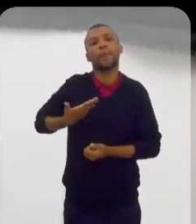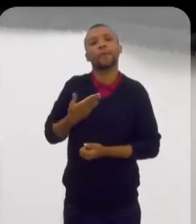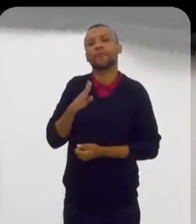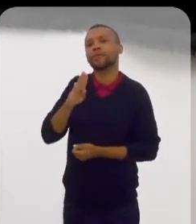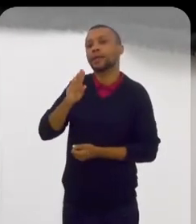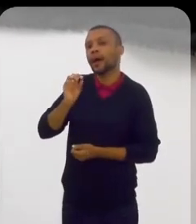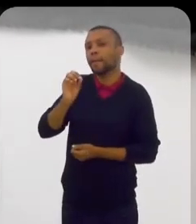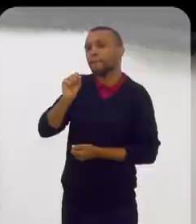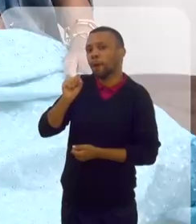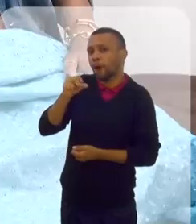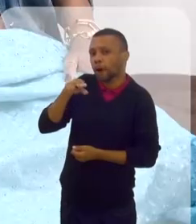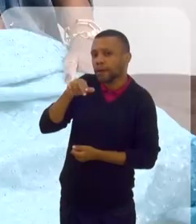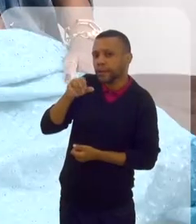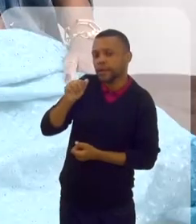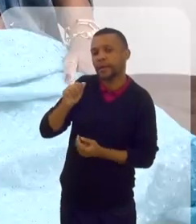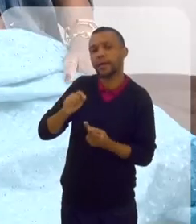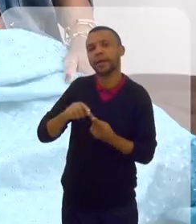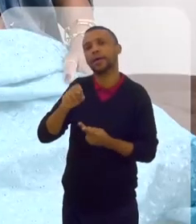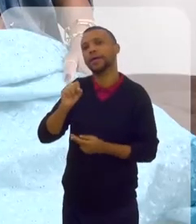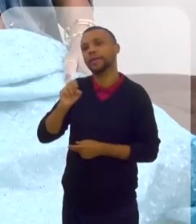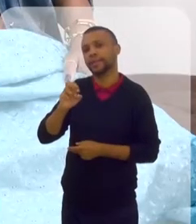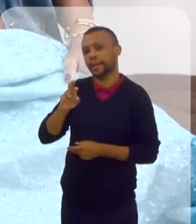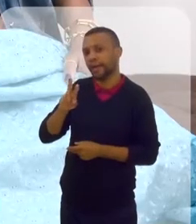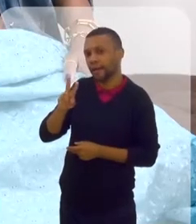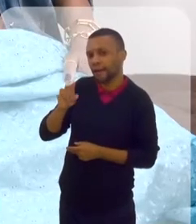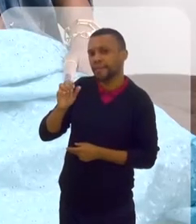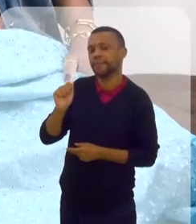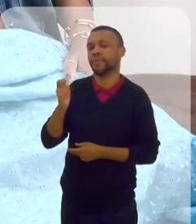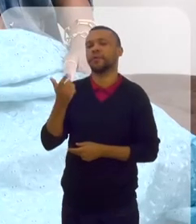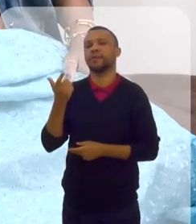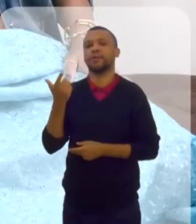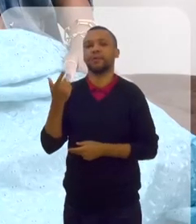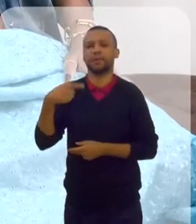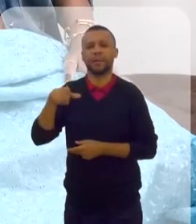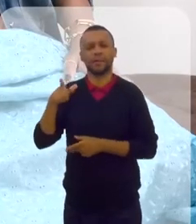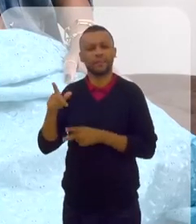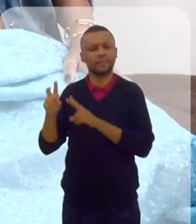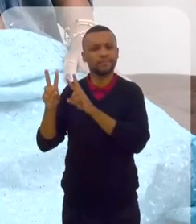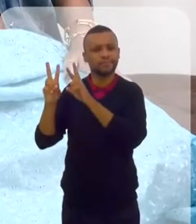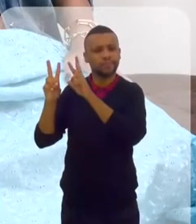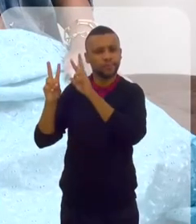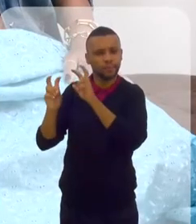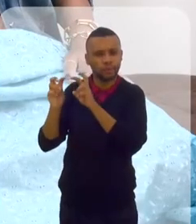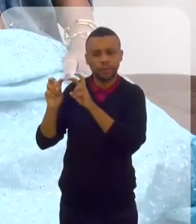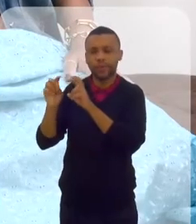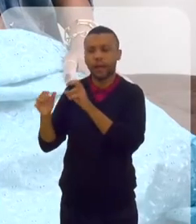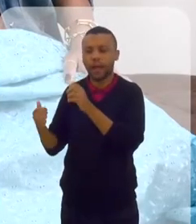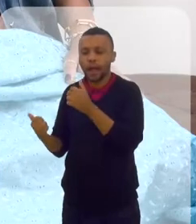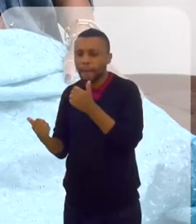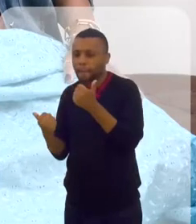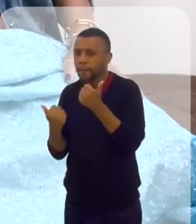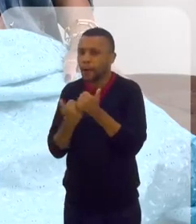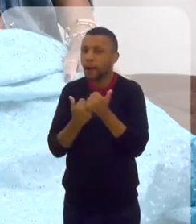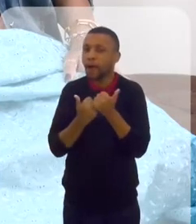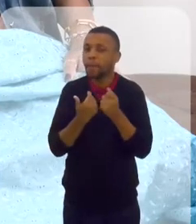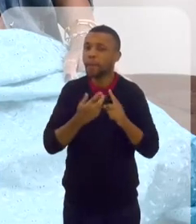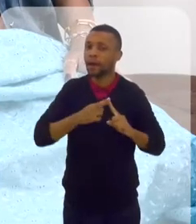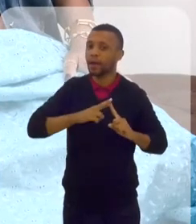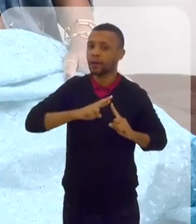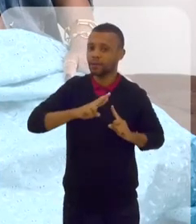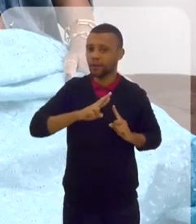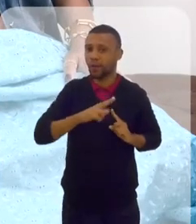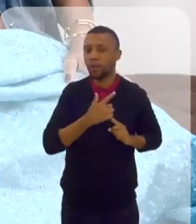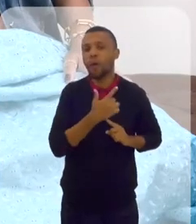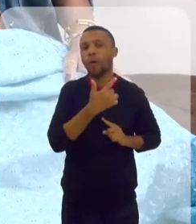Bosch, na Sérvia, né? Sérvia cristã. Essa questão de você abraçar outra religião